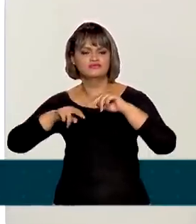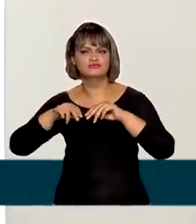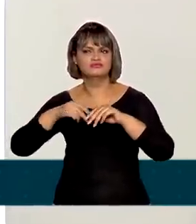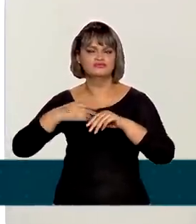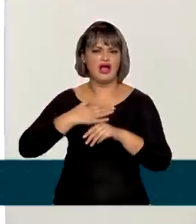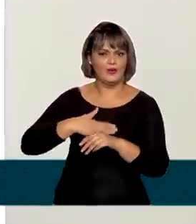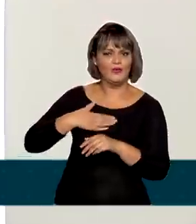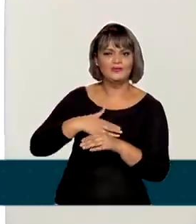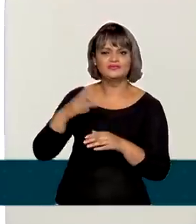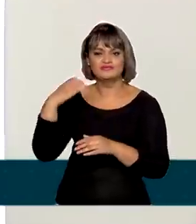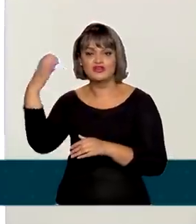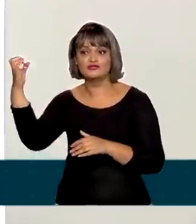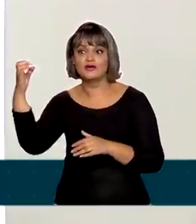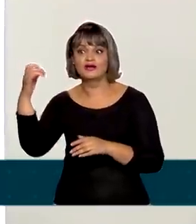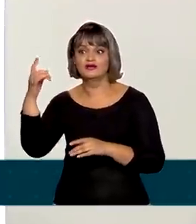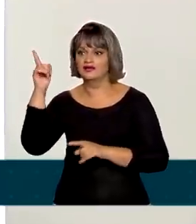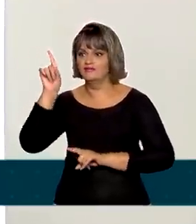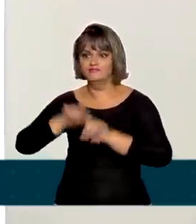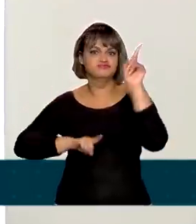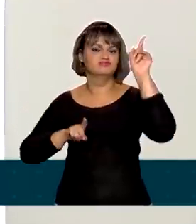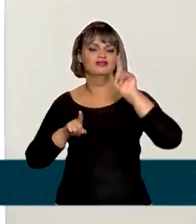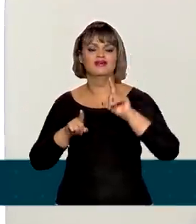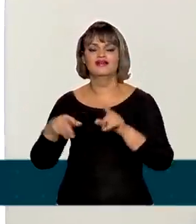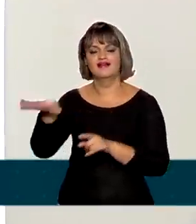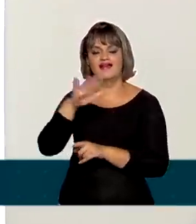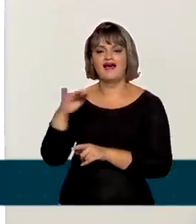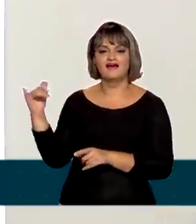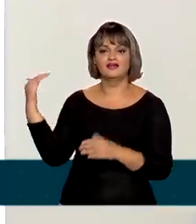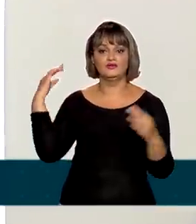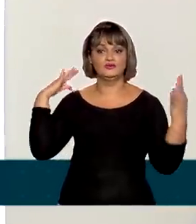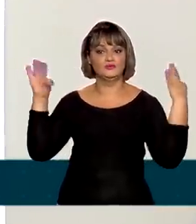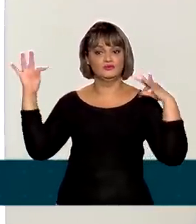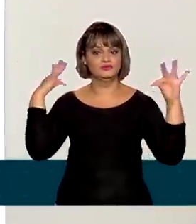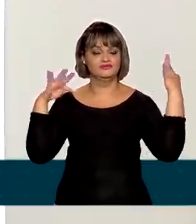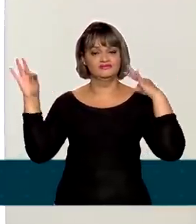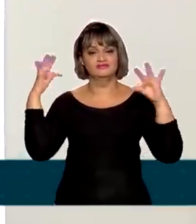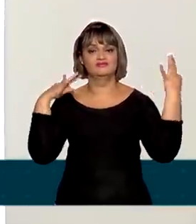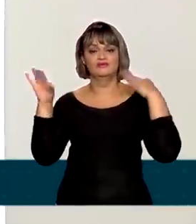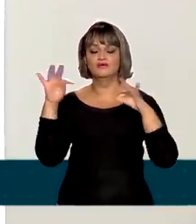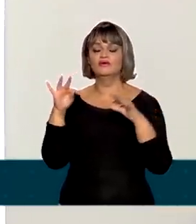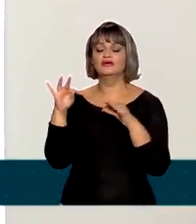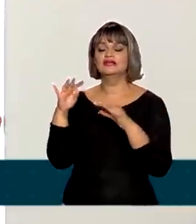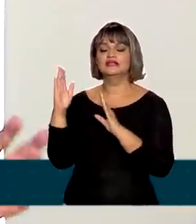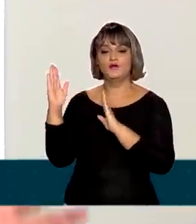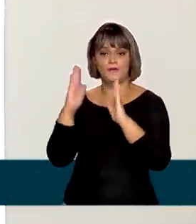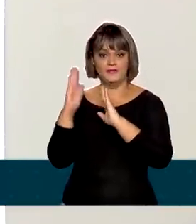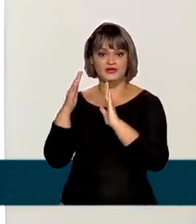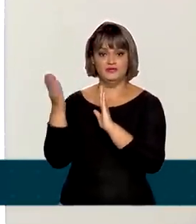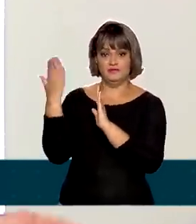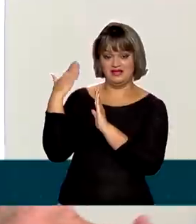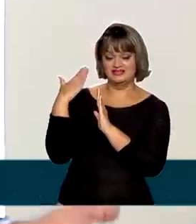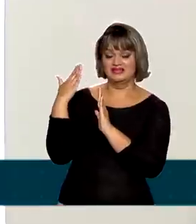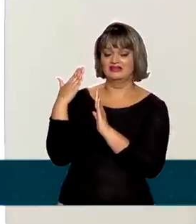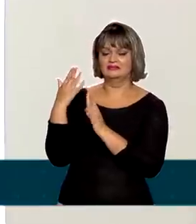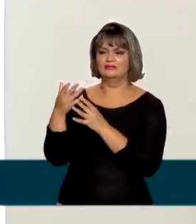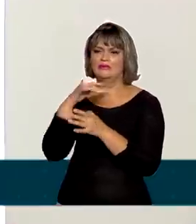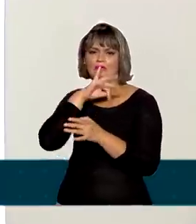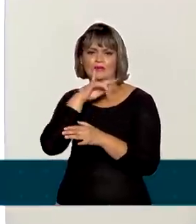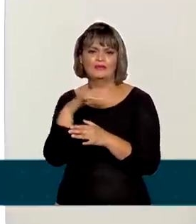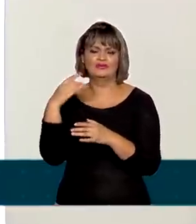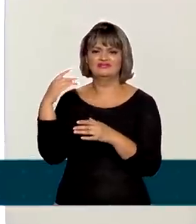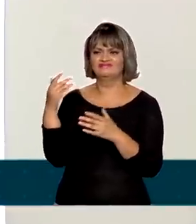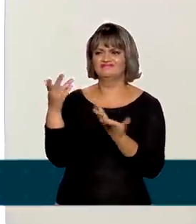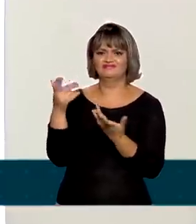isso, também teve um boom muito grande para o setor de turismo, que se recuperou de um ano extremamente ruim,